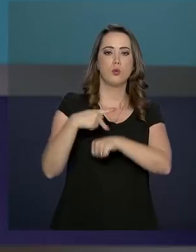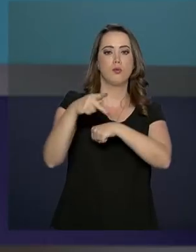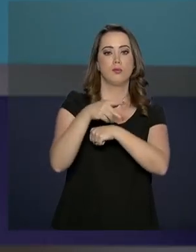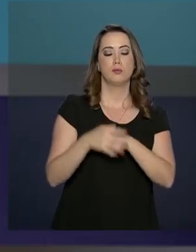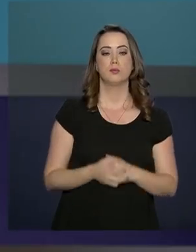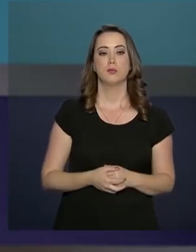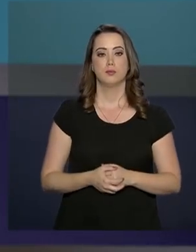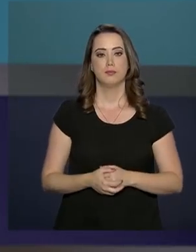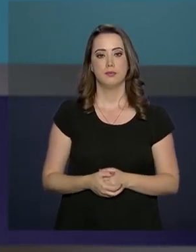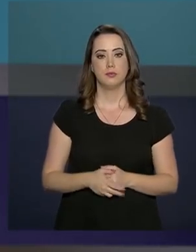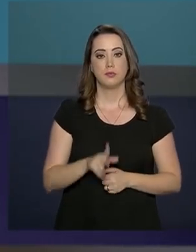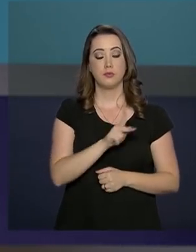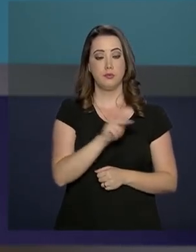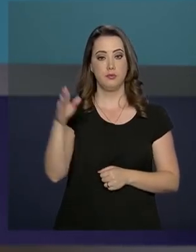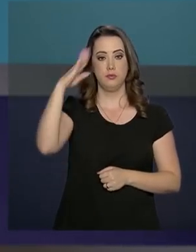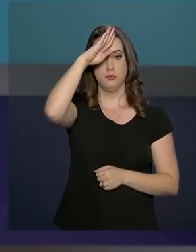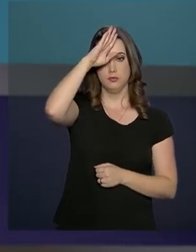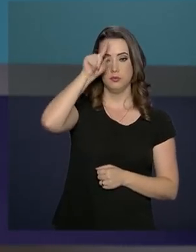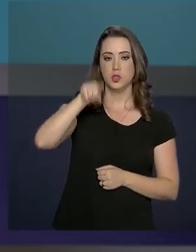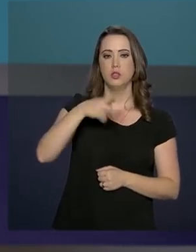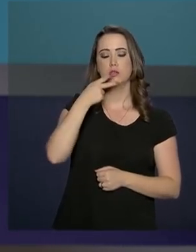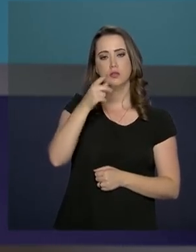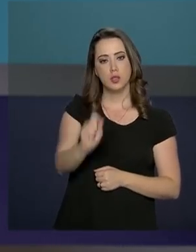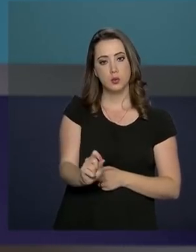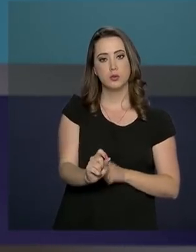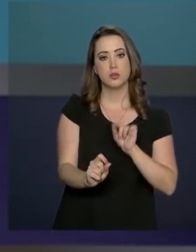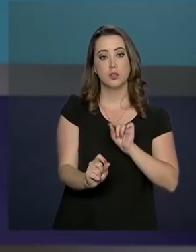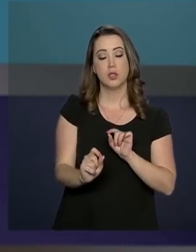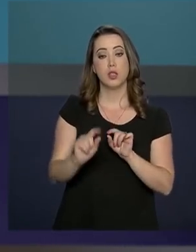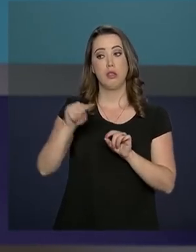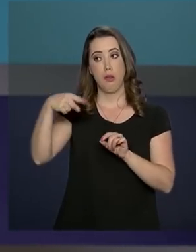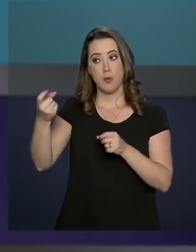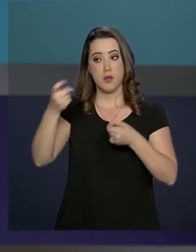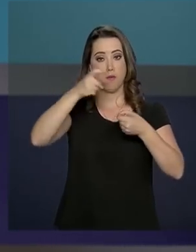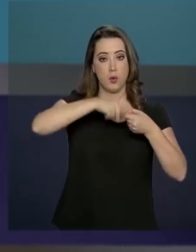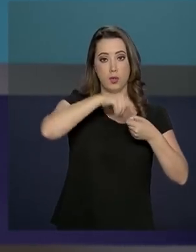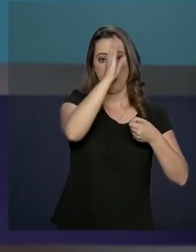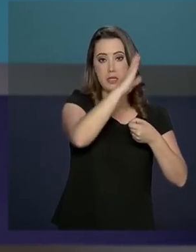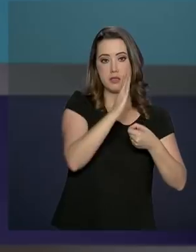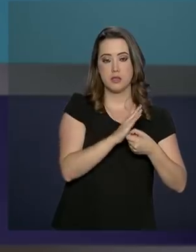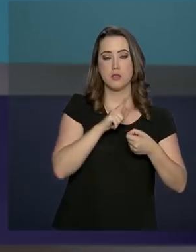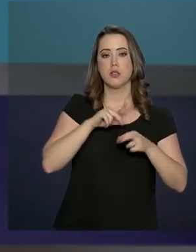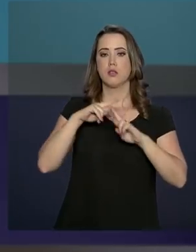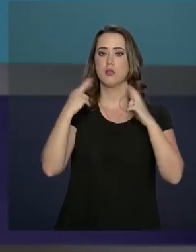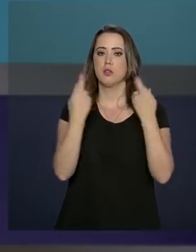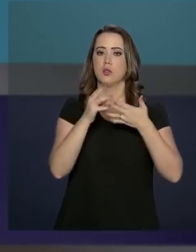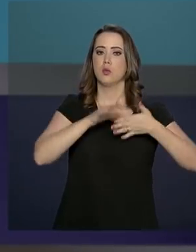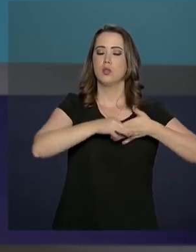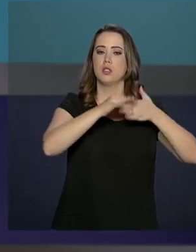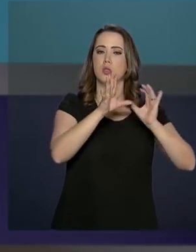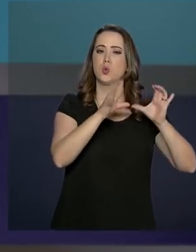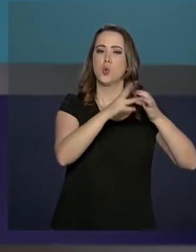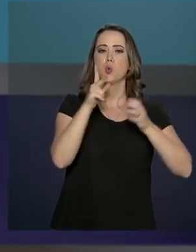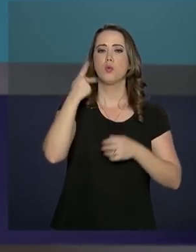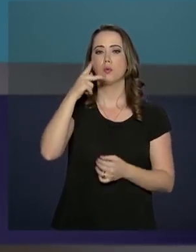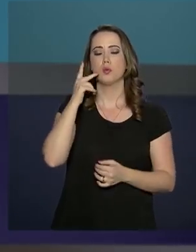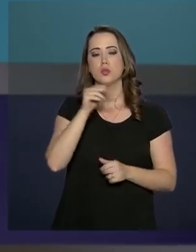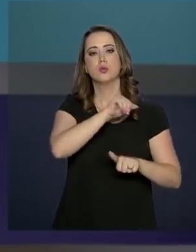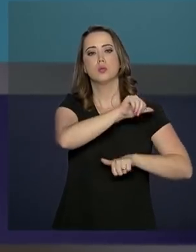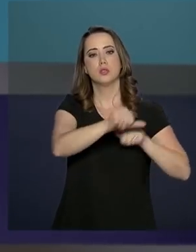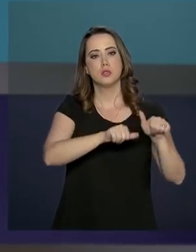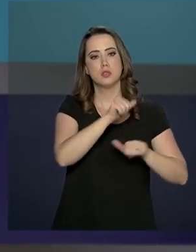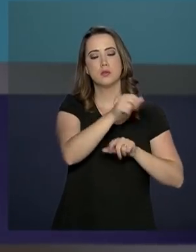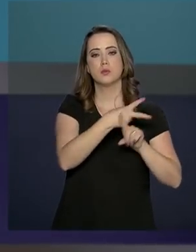O presidente Jair Bolsonaro disse que, quando retornar ao Brasil, terá reunião com líderes partidários sobre a